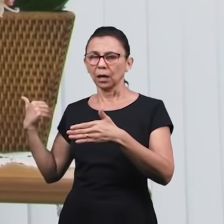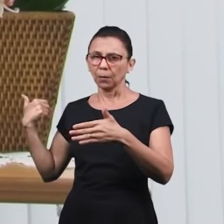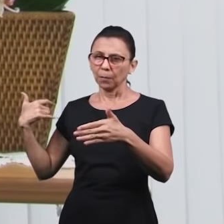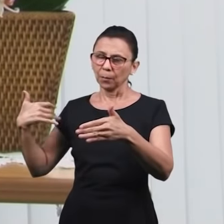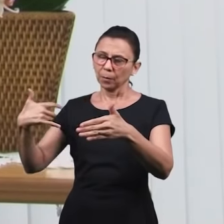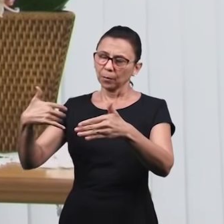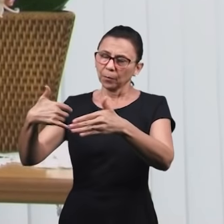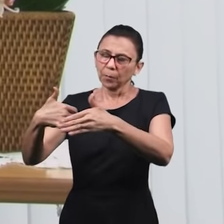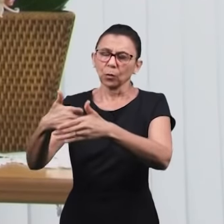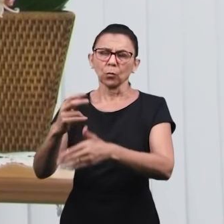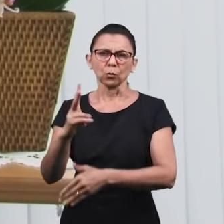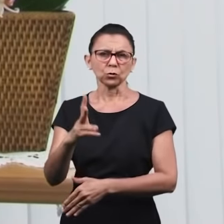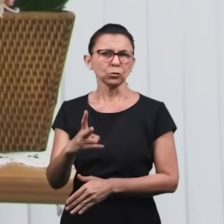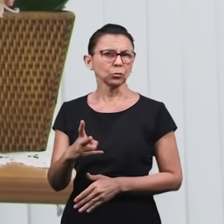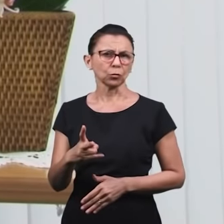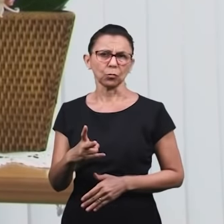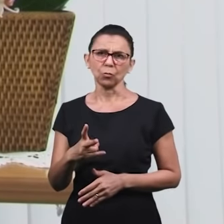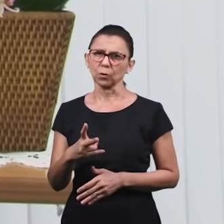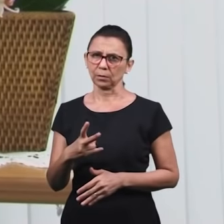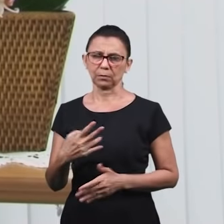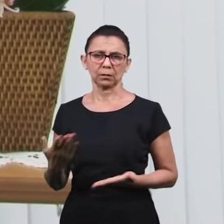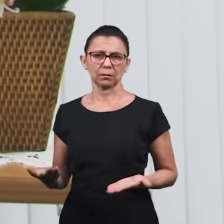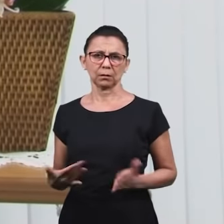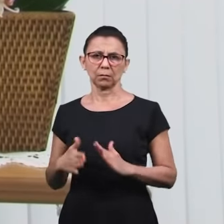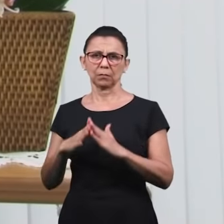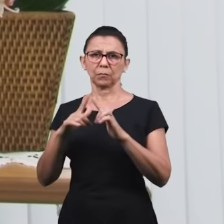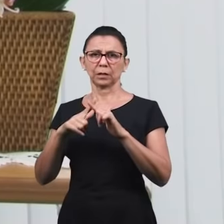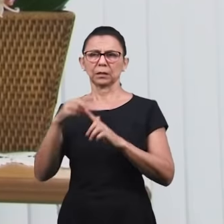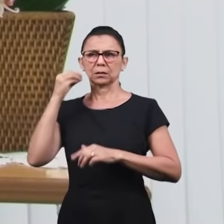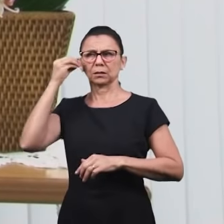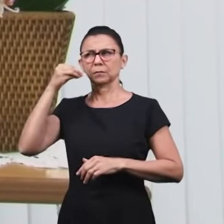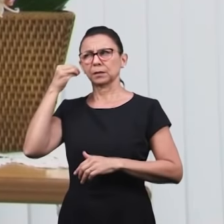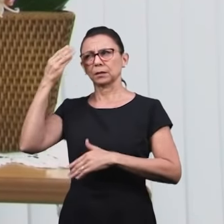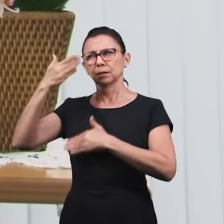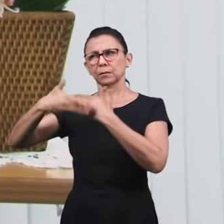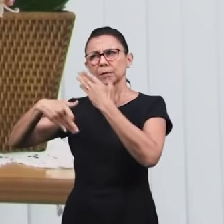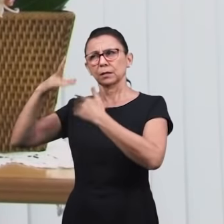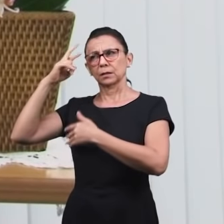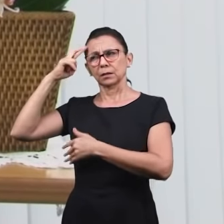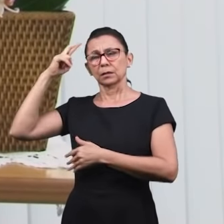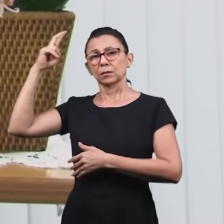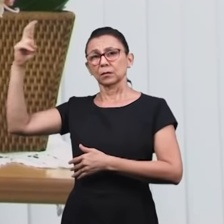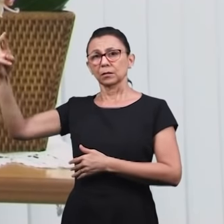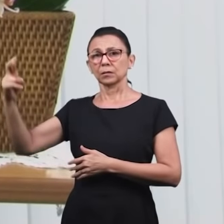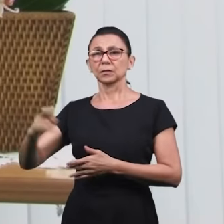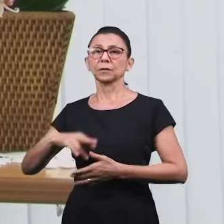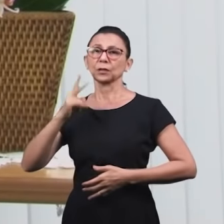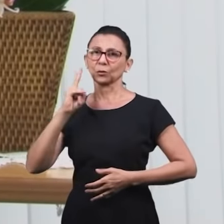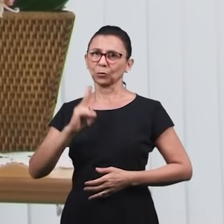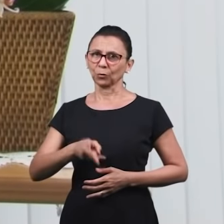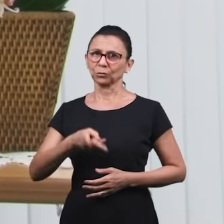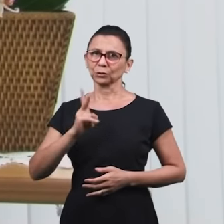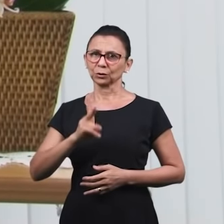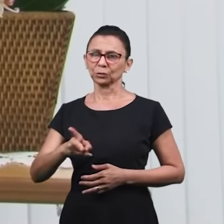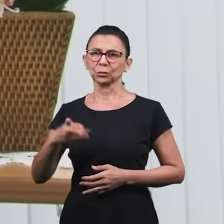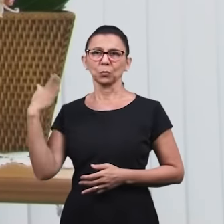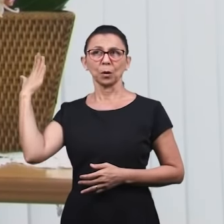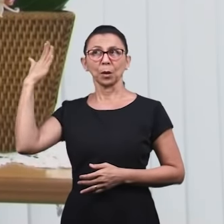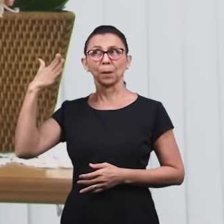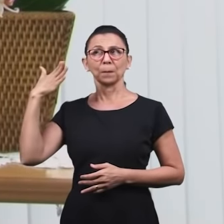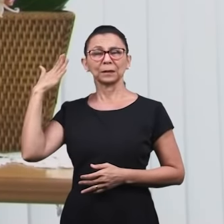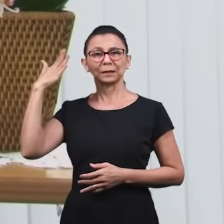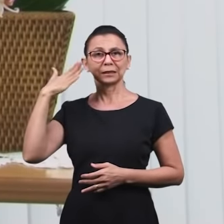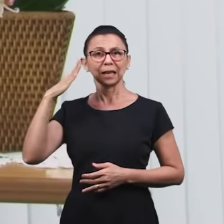dias, a igreja agora, uma igreja madura, experiente na presença do Senhor, e ela leva agora a segunda